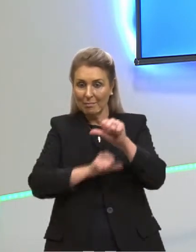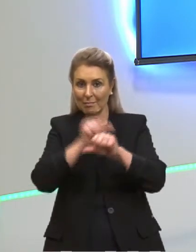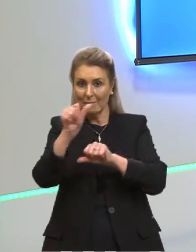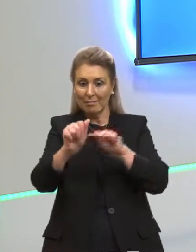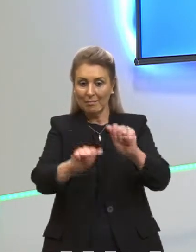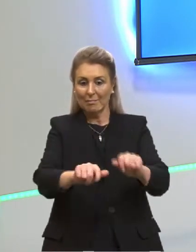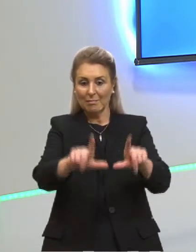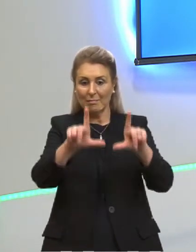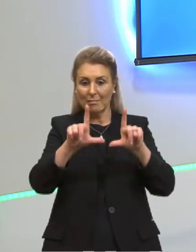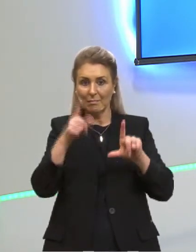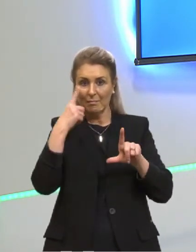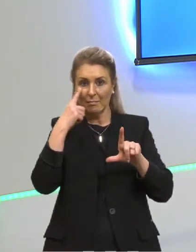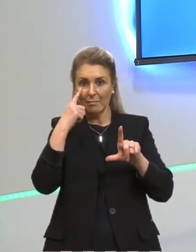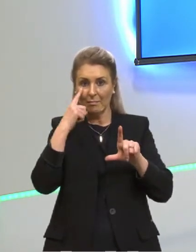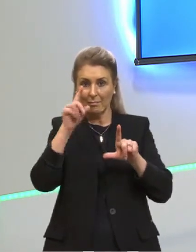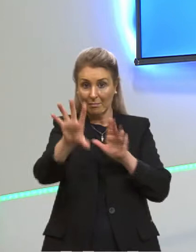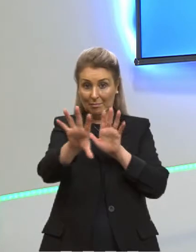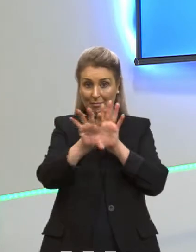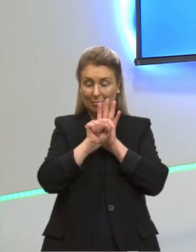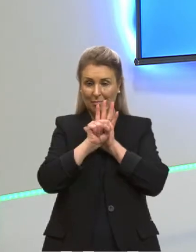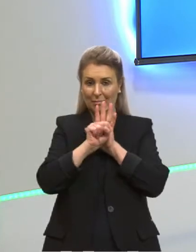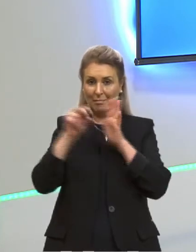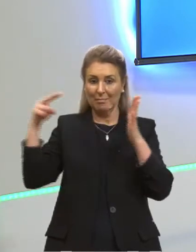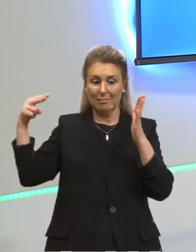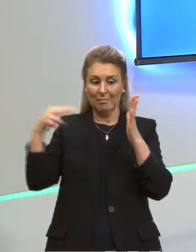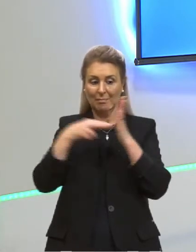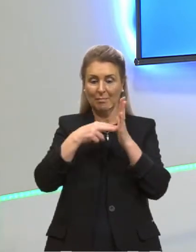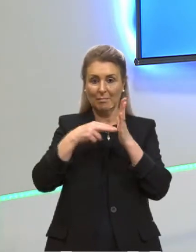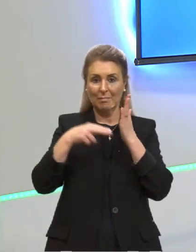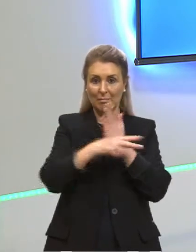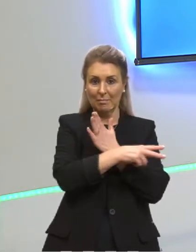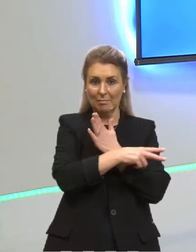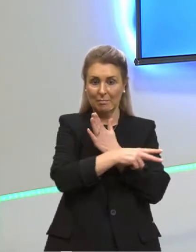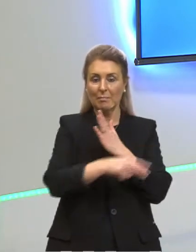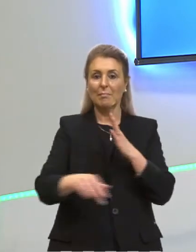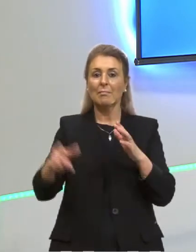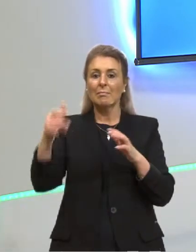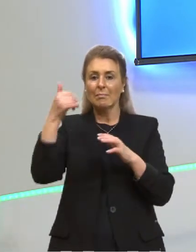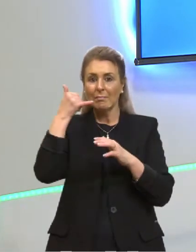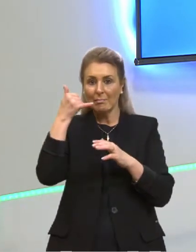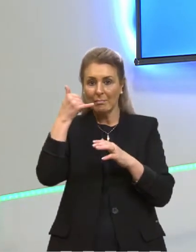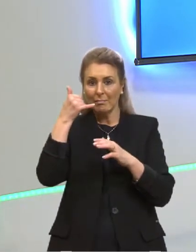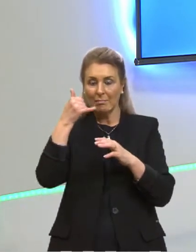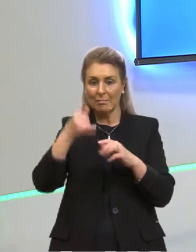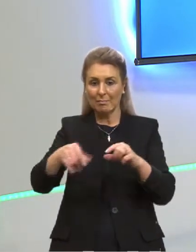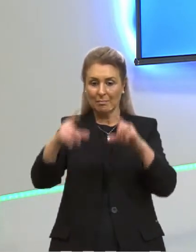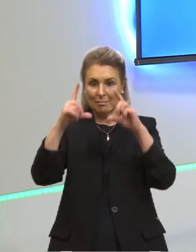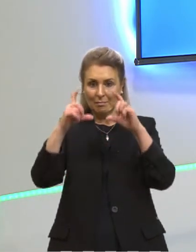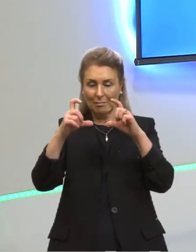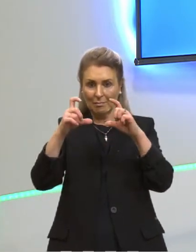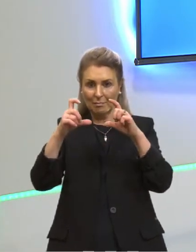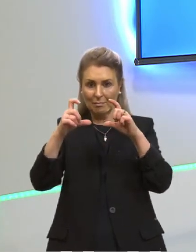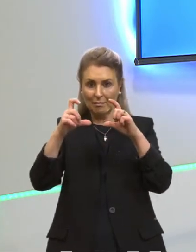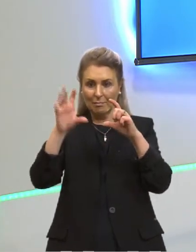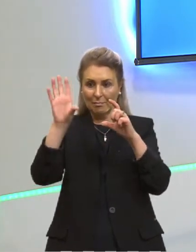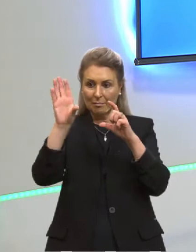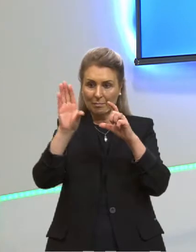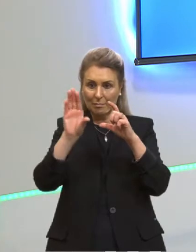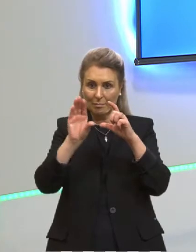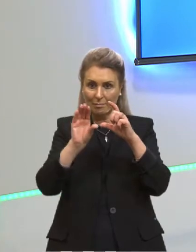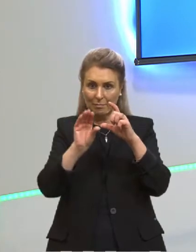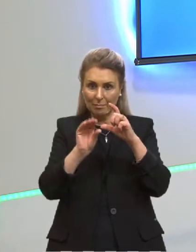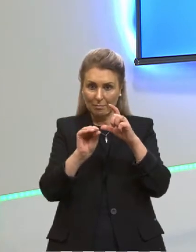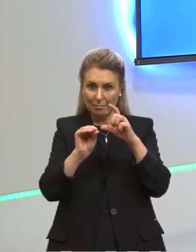Porque nossos olhos não captam o infravermelho. Se pegar a câmera do seu celular, não for o celular, baixar a resolução dela, você até